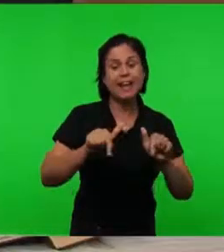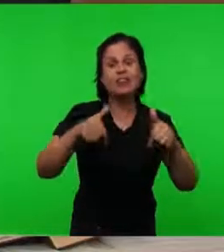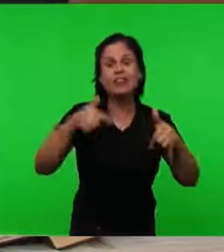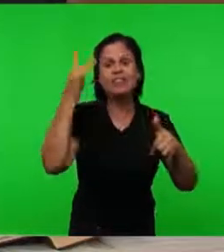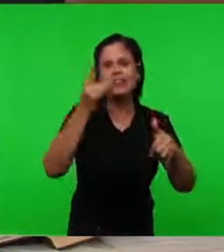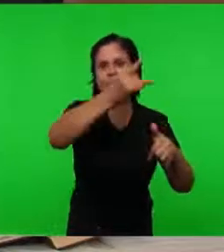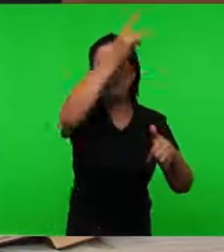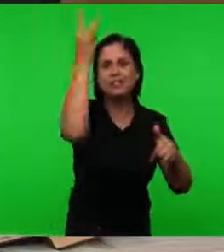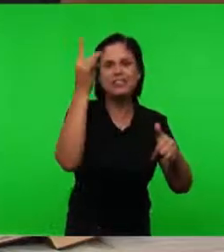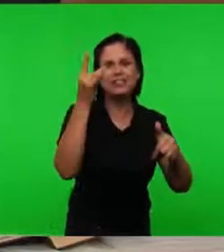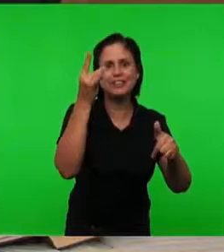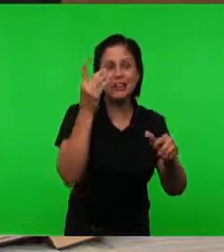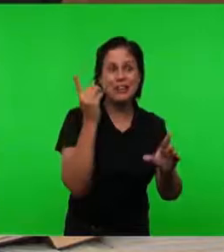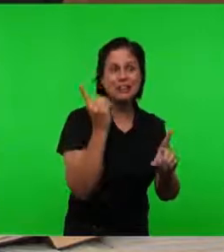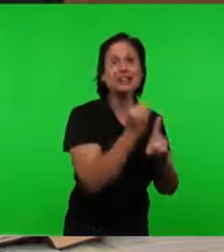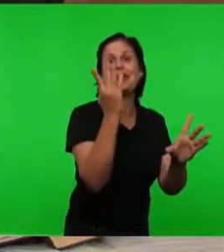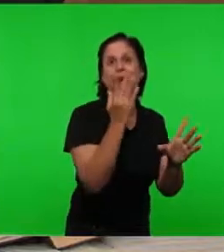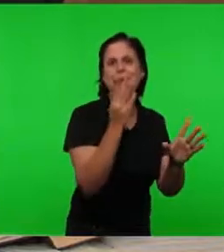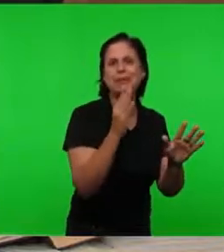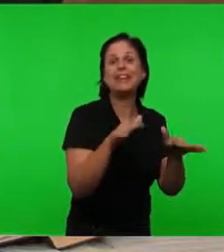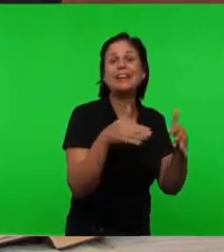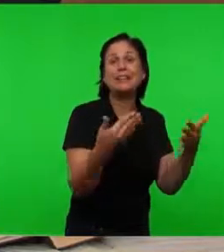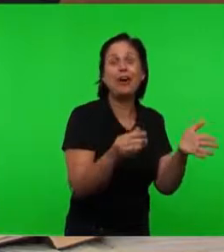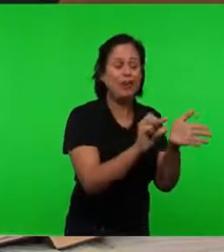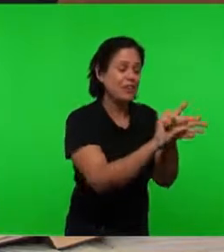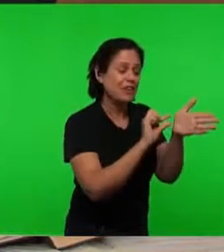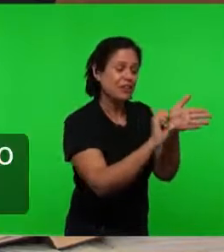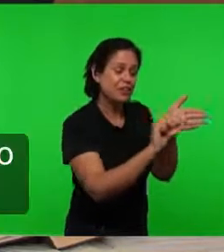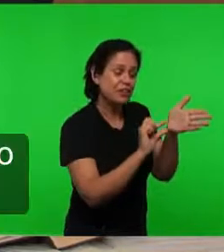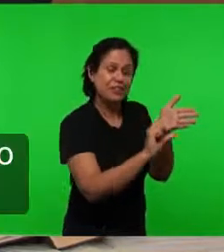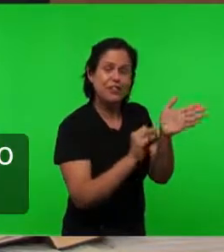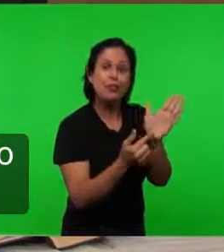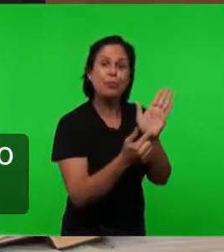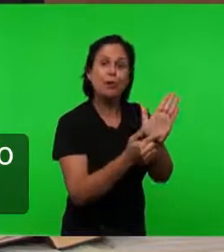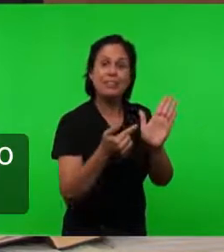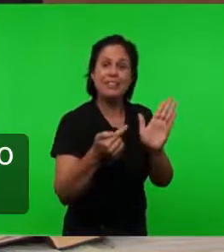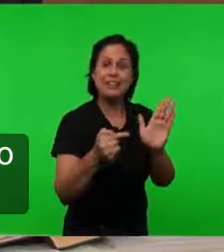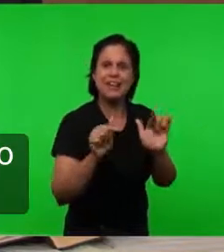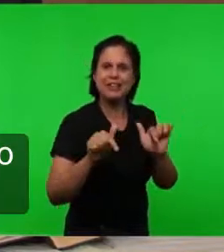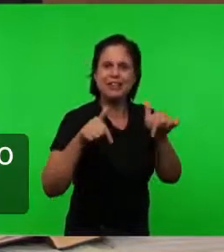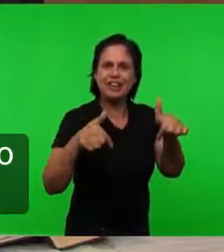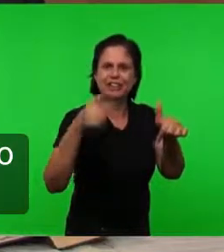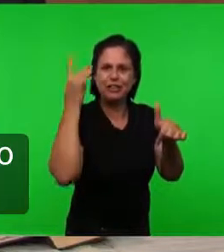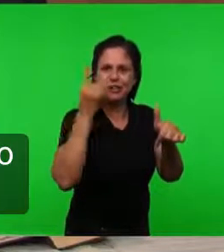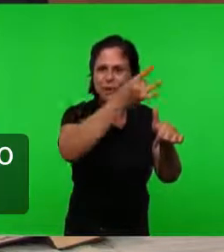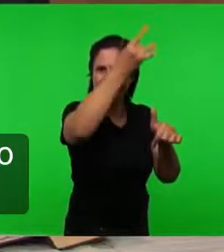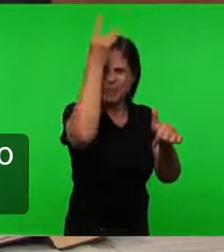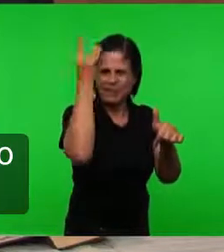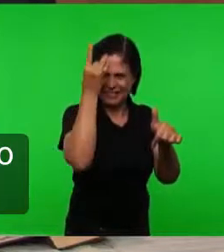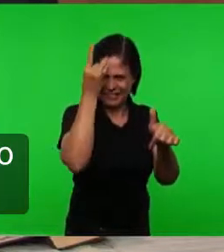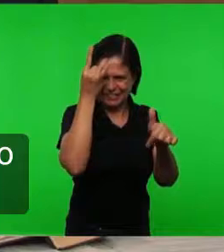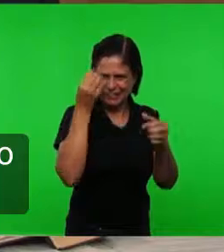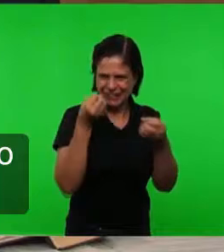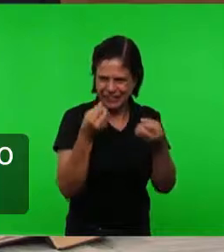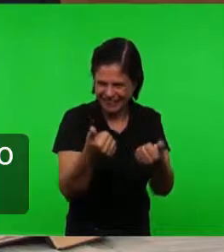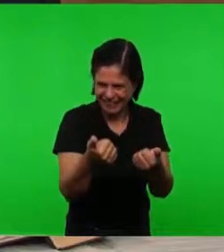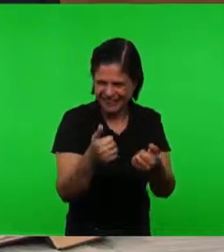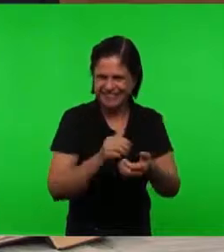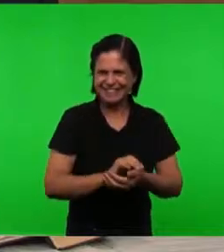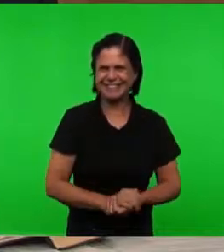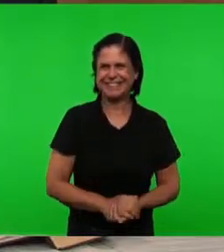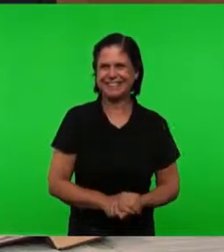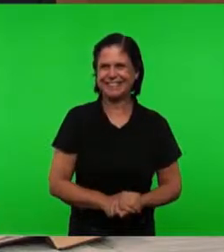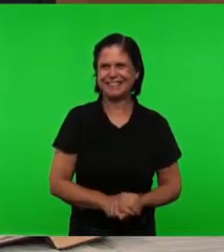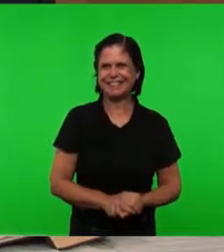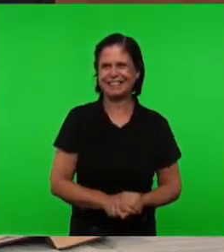Descobrir agora Onde está A operação Dos sete Espíritos do Senhor Na carta A